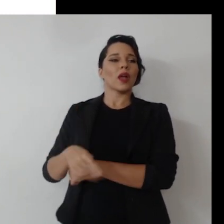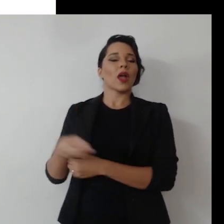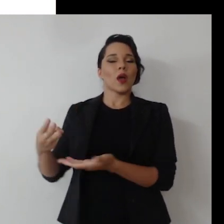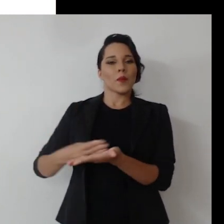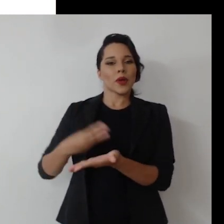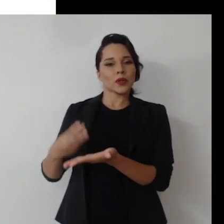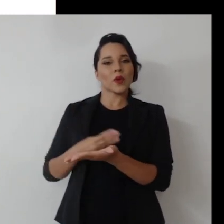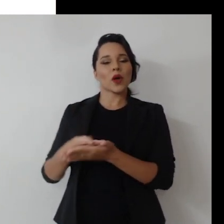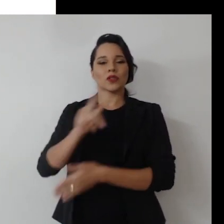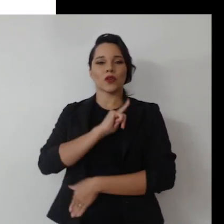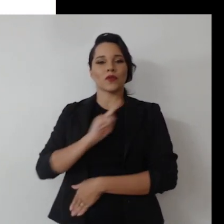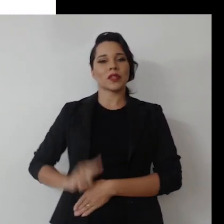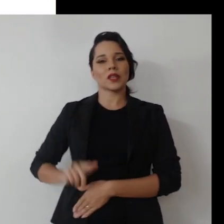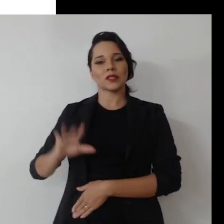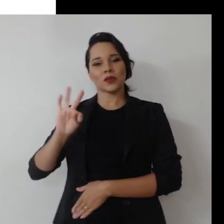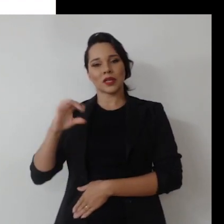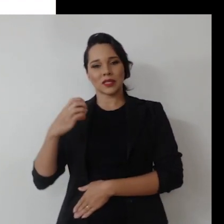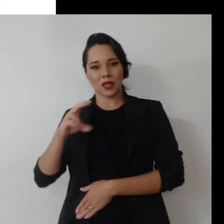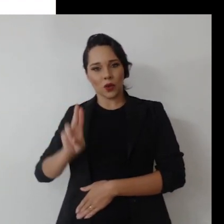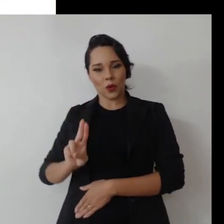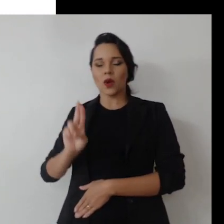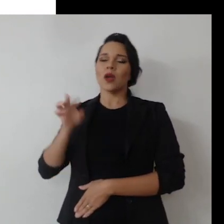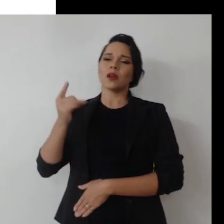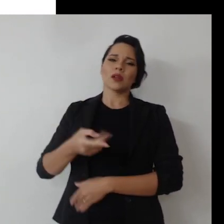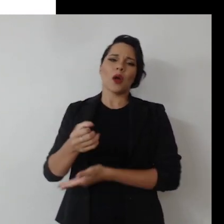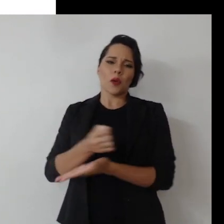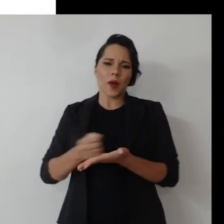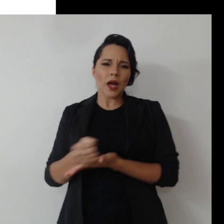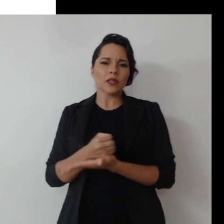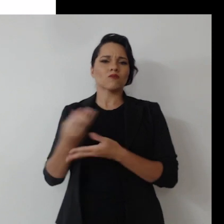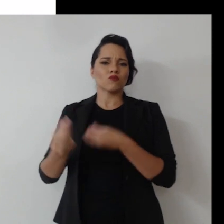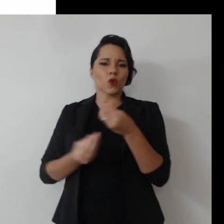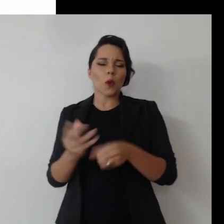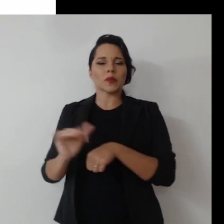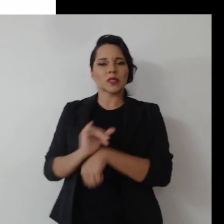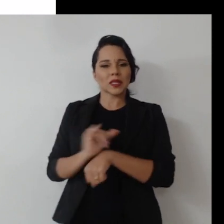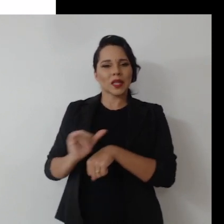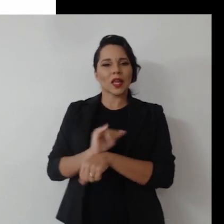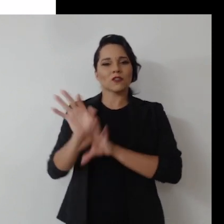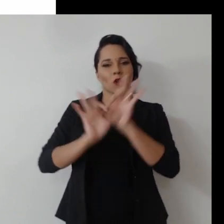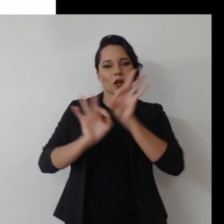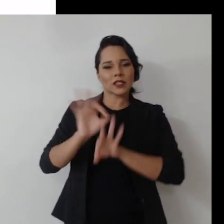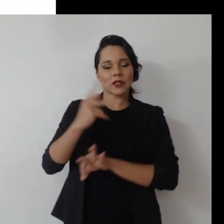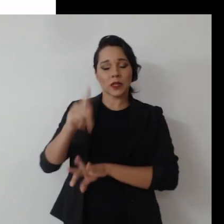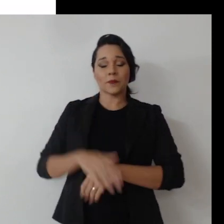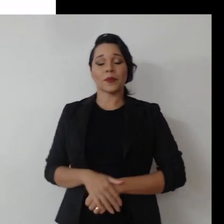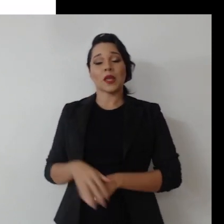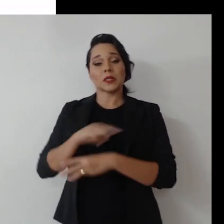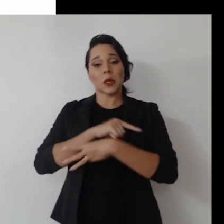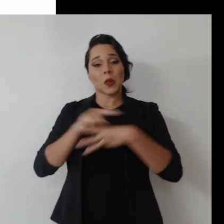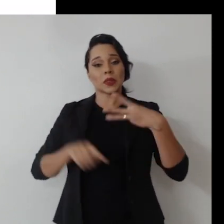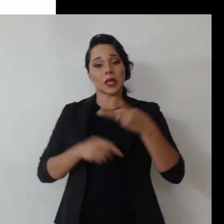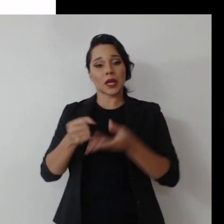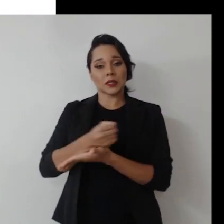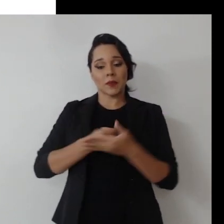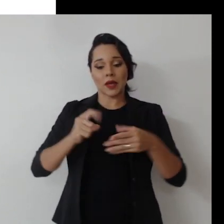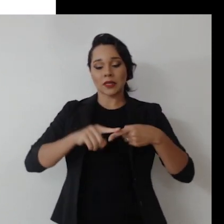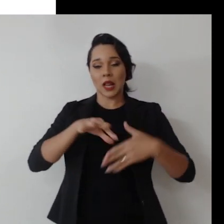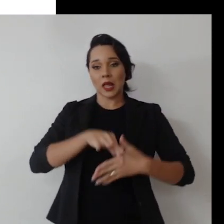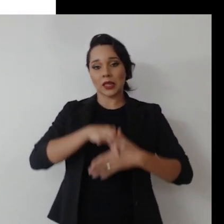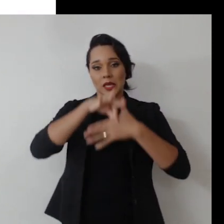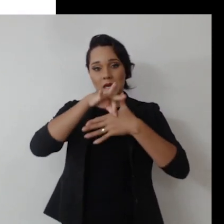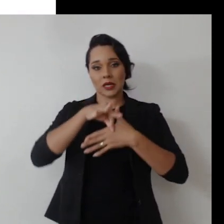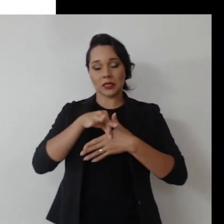próprio Manual de Governança do TCU, o referencial básico de governança deles, que eles trabalham com três grandes pilares, o da